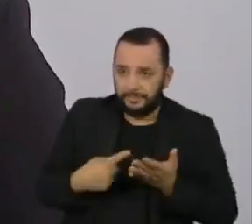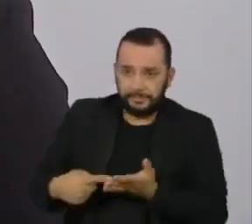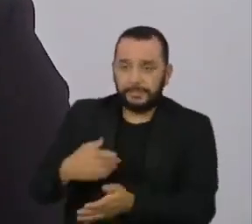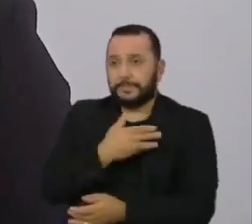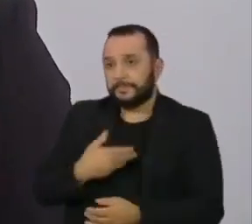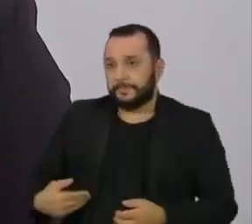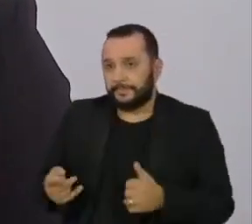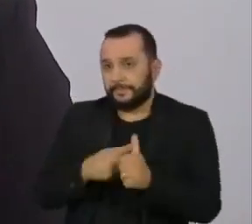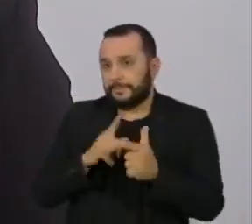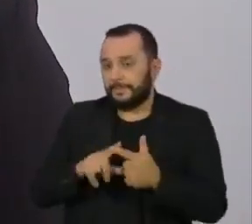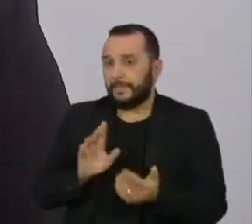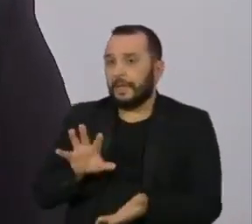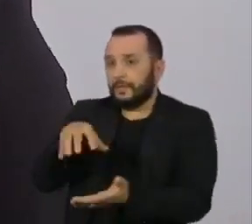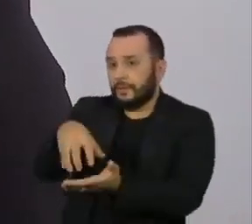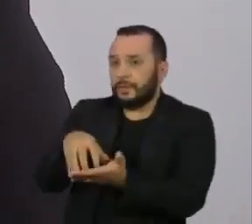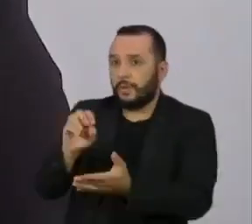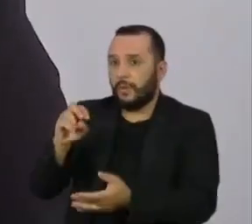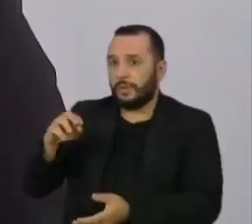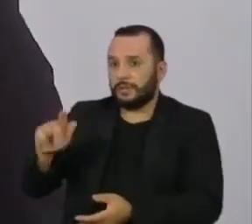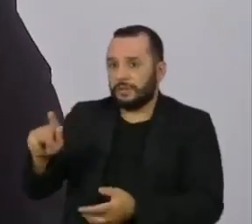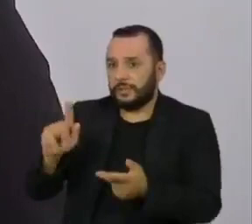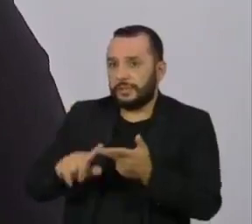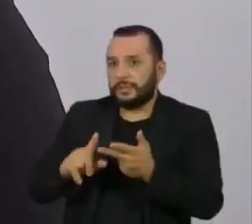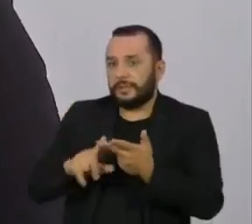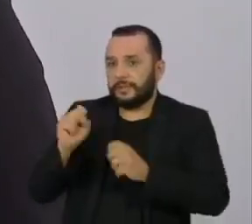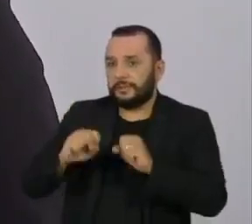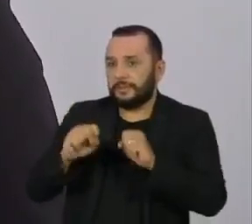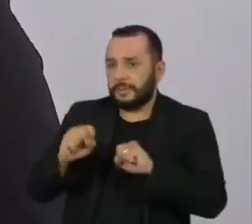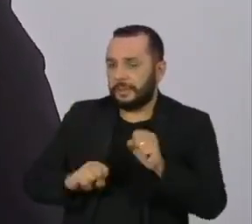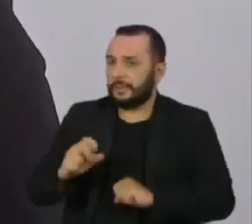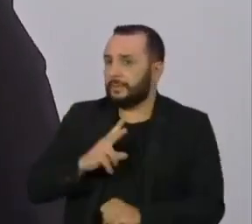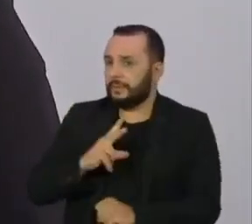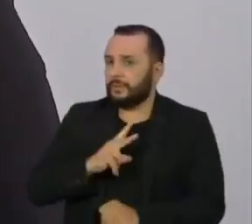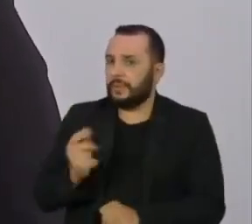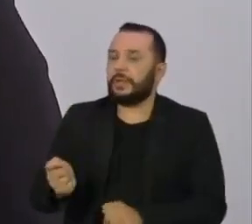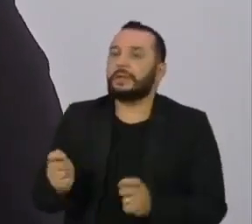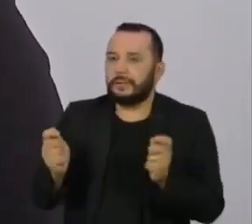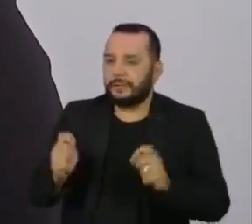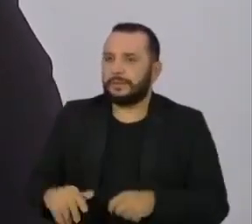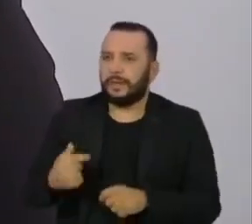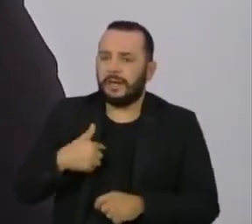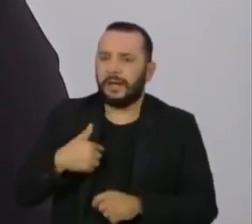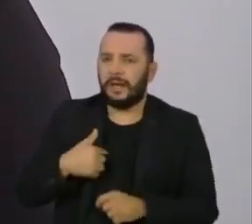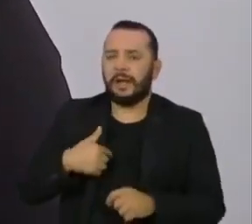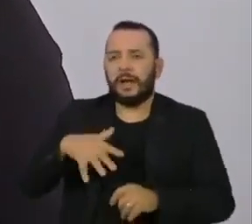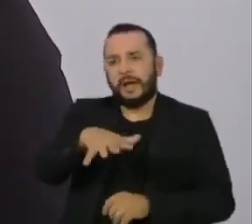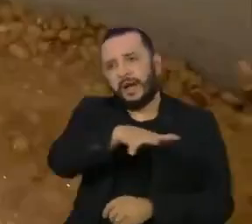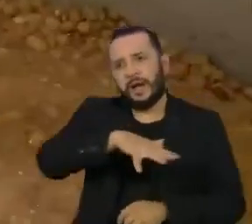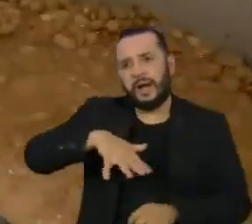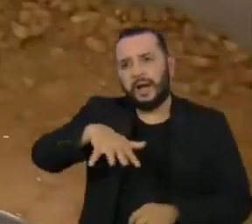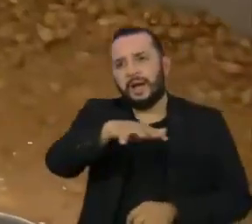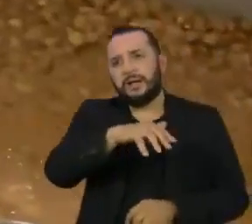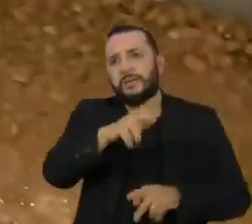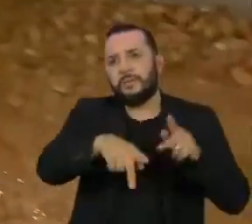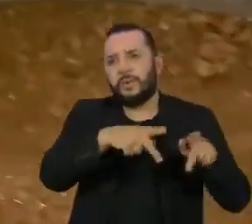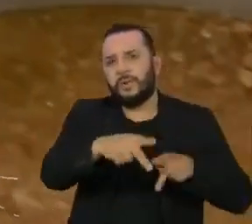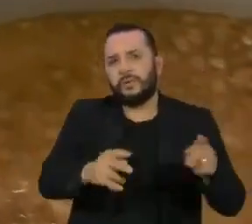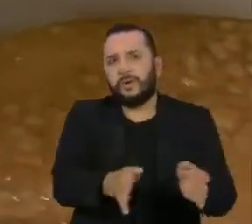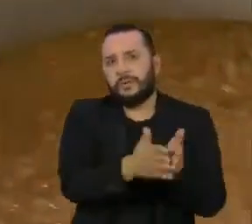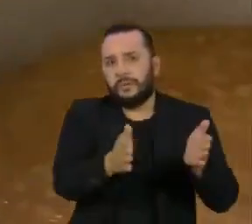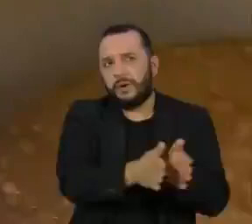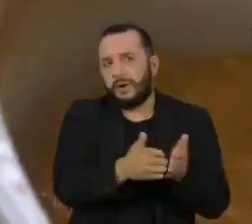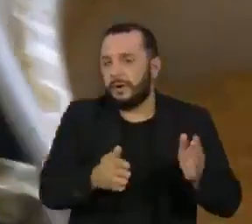público, as entidades do terceiro setor e a iniciativa privada, para poder fazer frente nessa área social à população mais